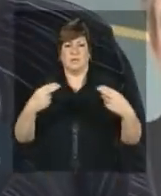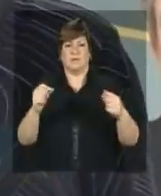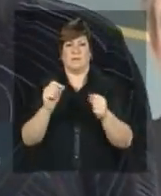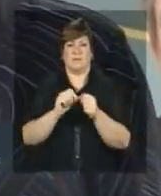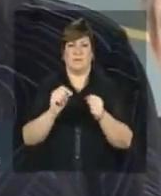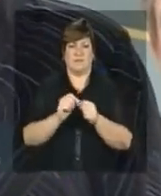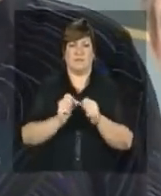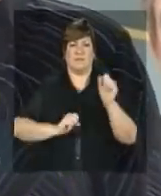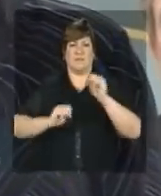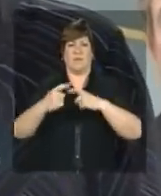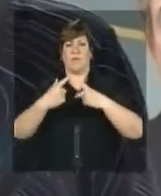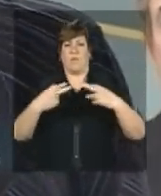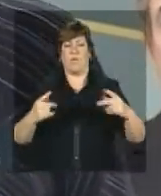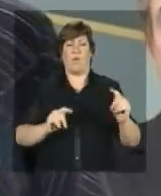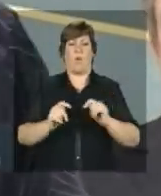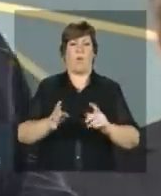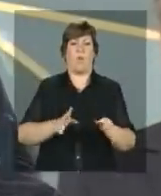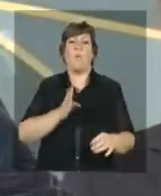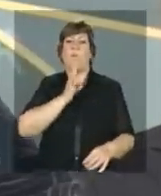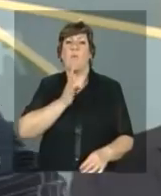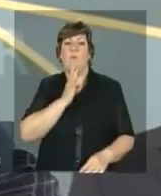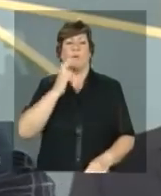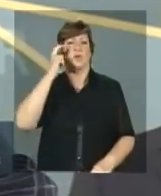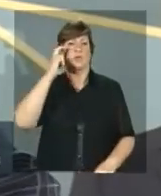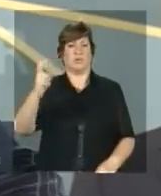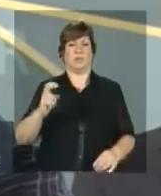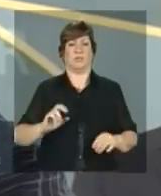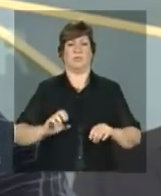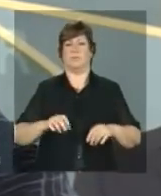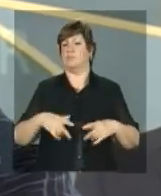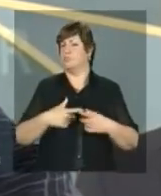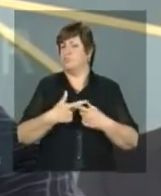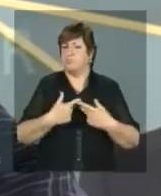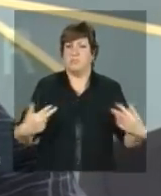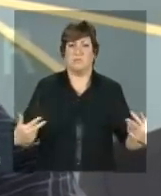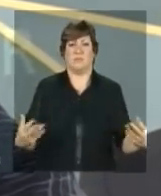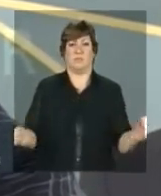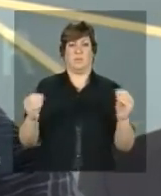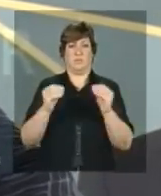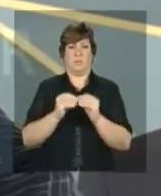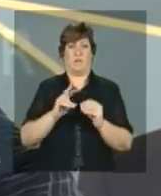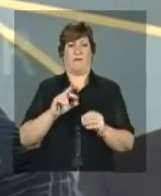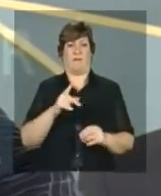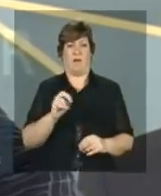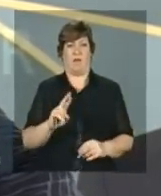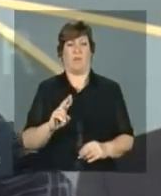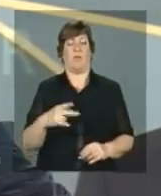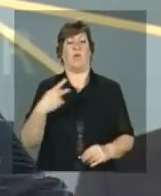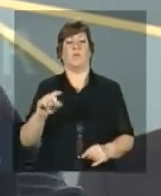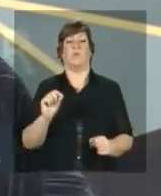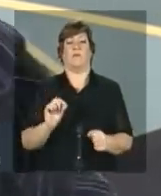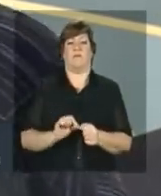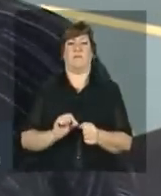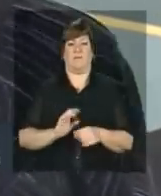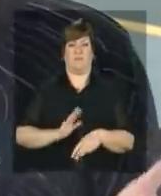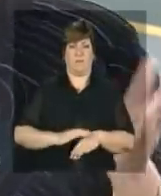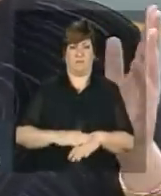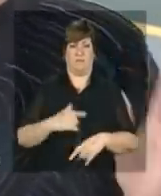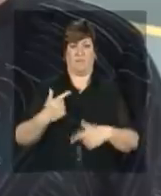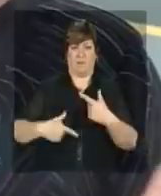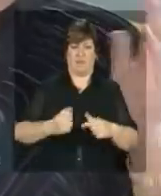economia do conhecimento e a capacidade de agregar valor à sua produção. Então,